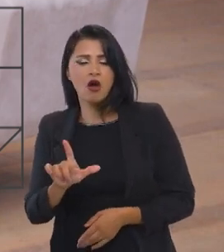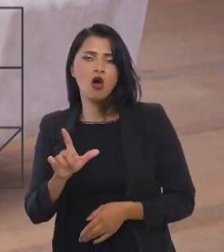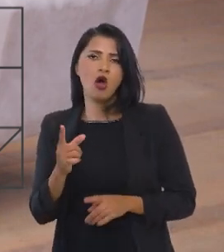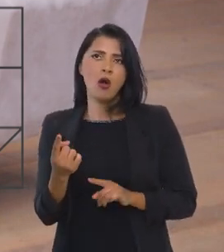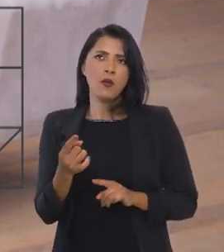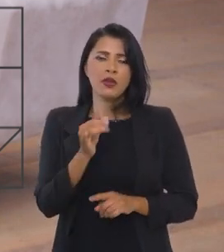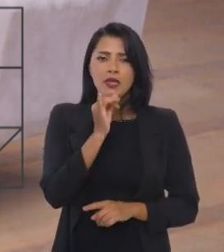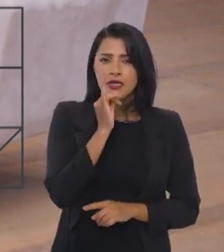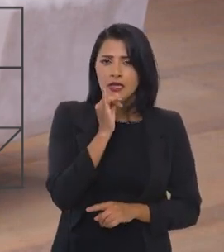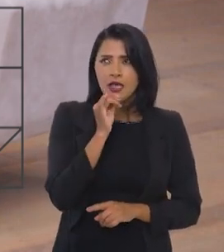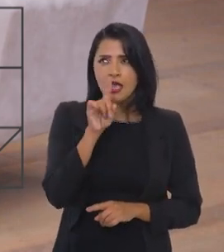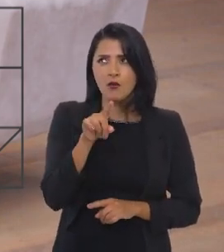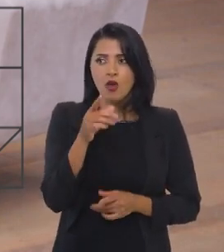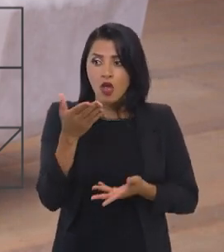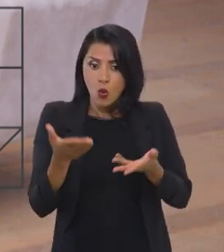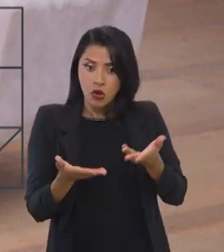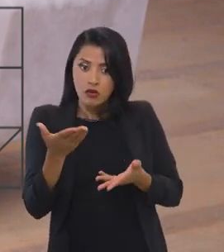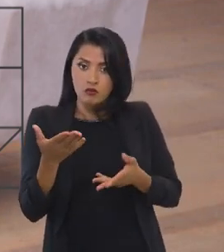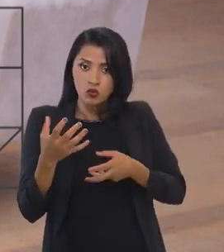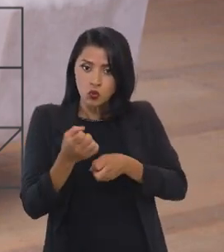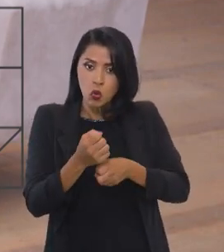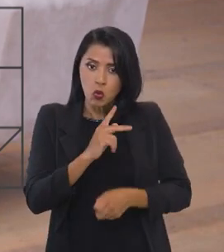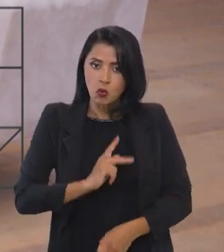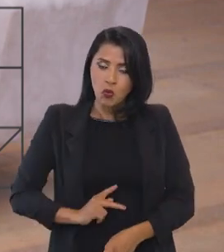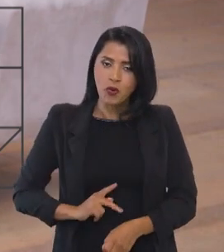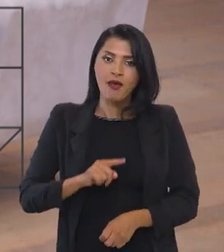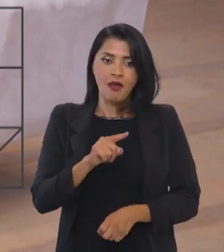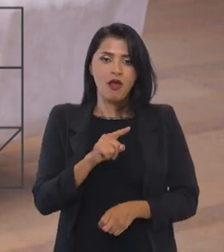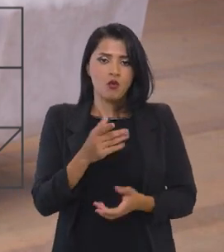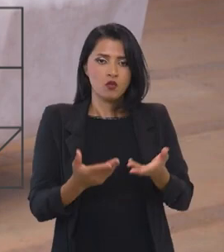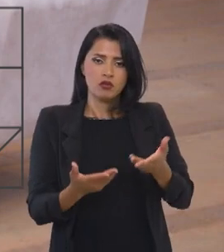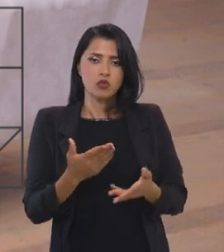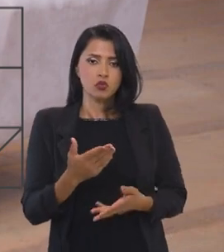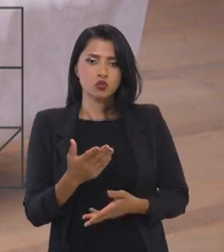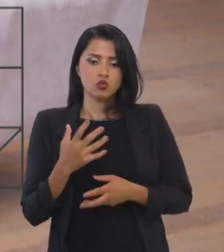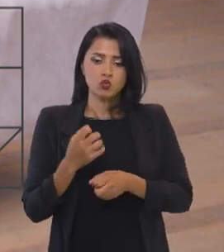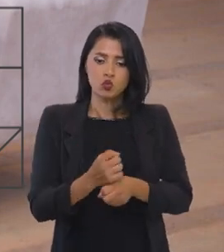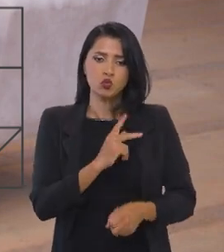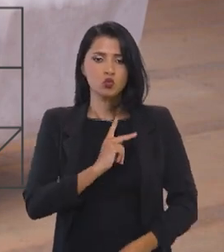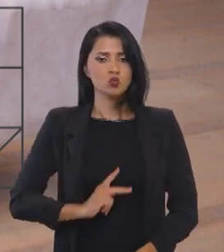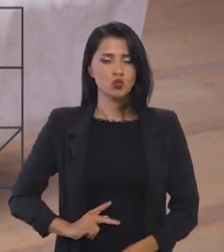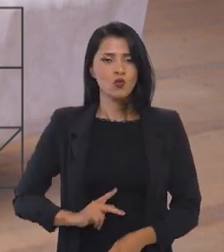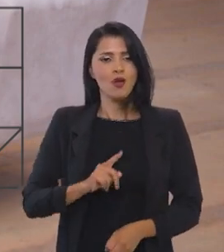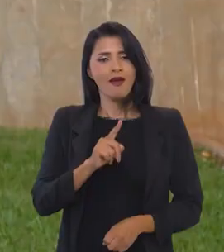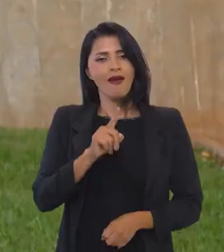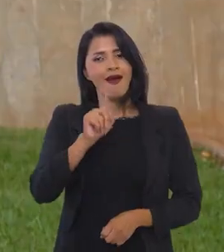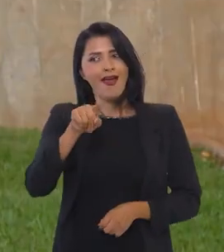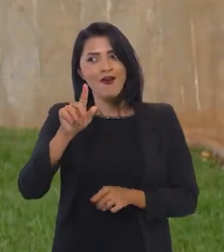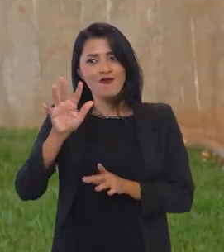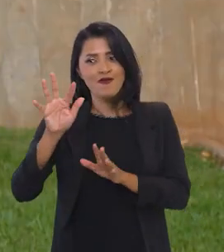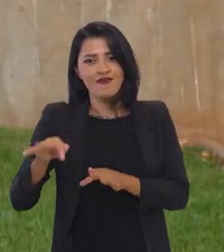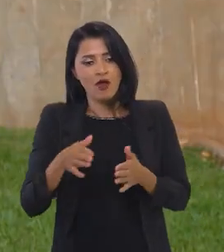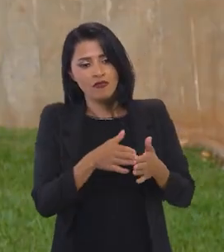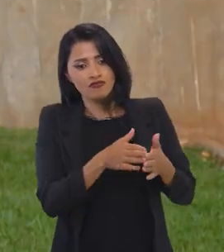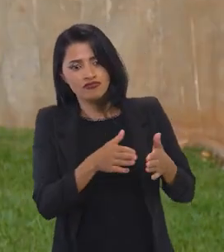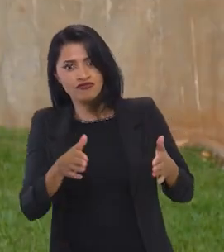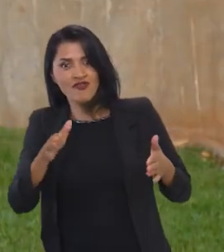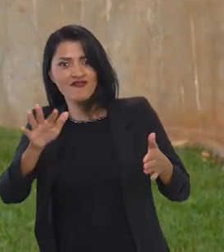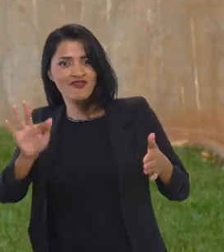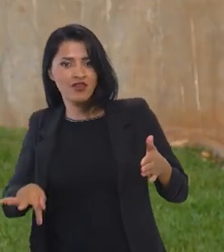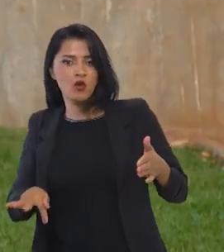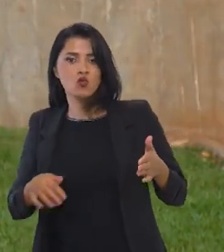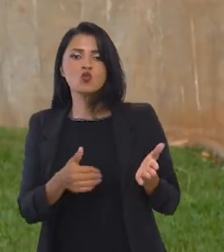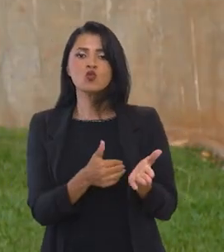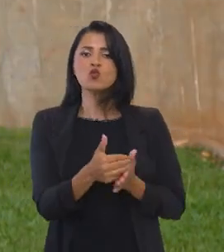desde um exemplo muito... O equilíbrio das contas públicas. O equilíbrio das contas públicas, Paulo, é o final dessa